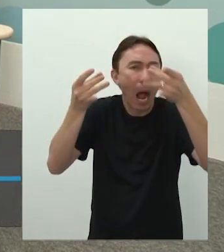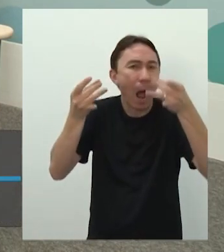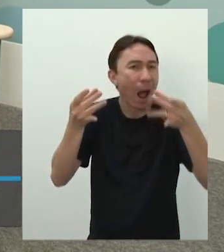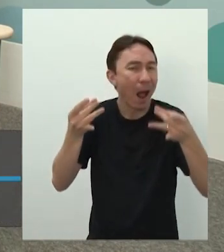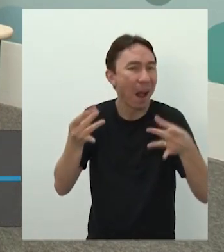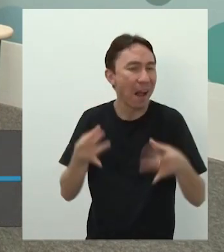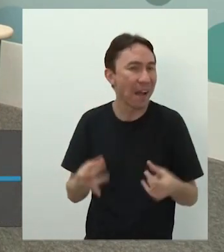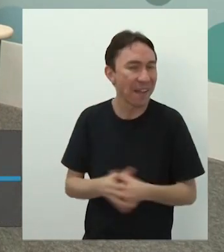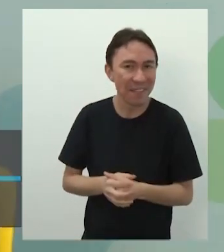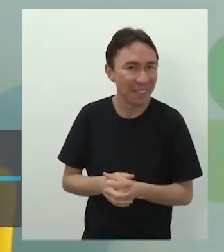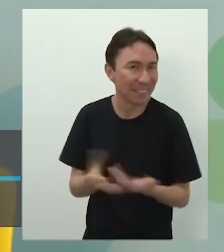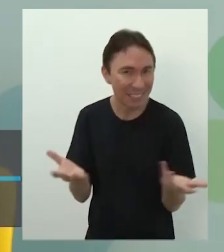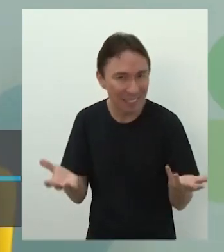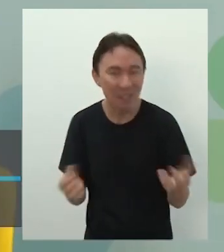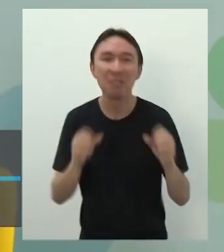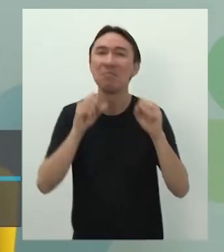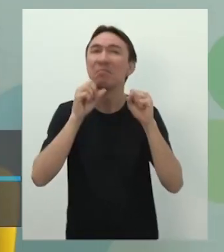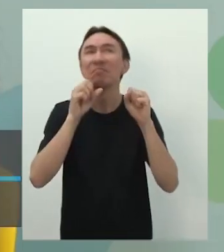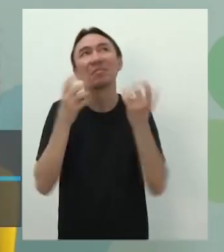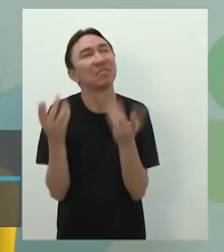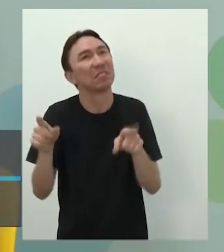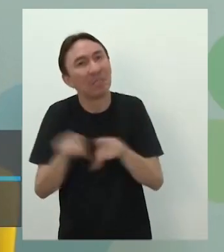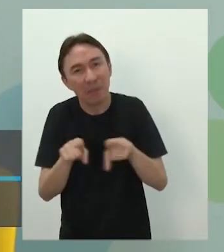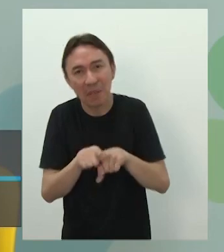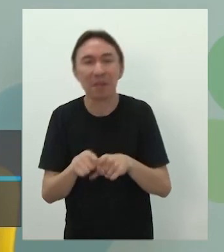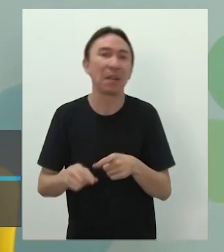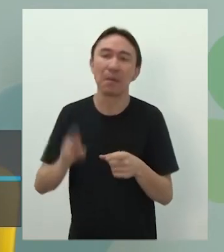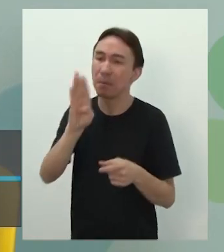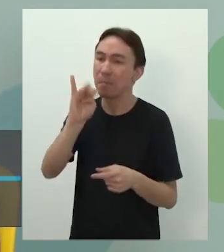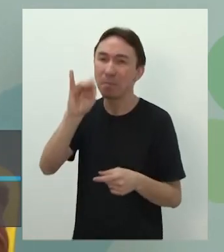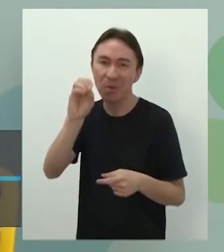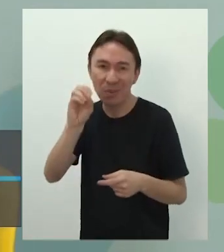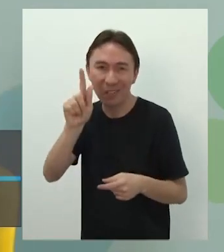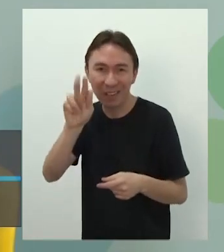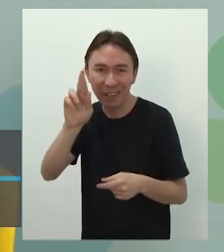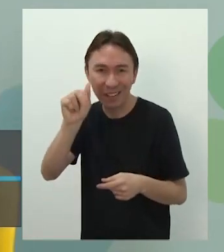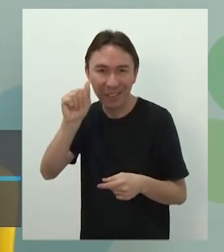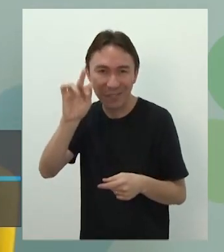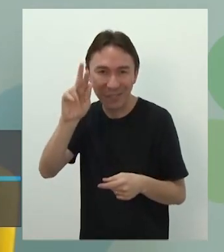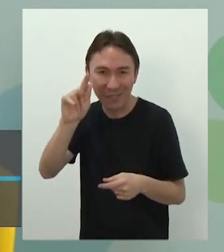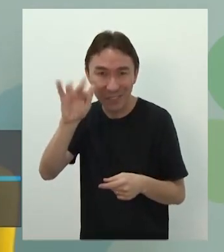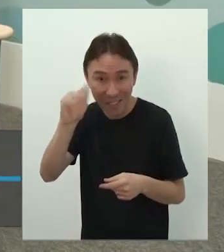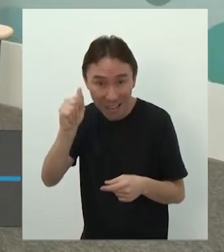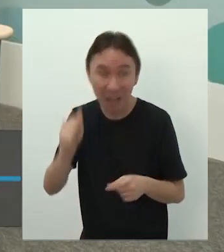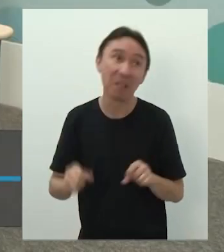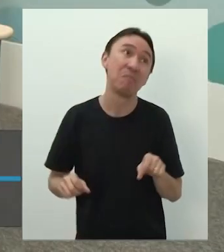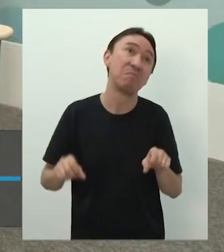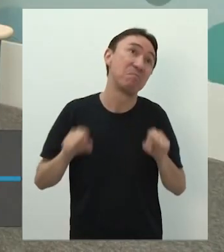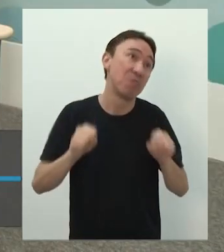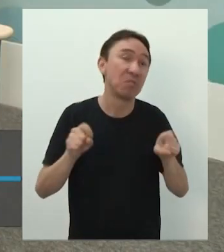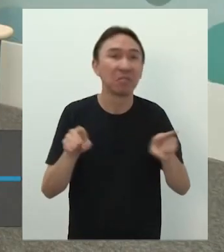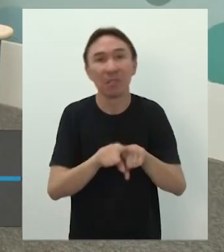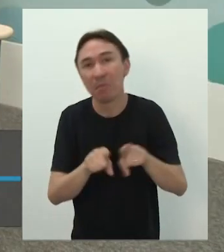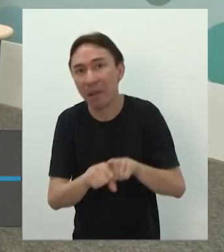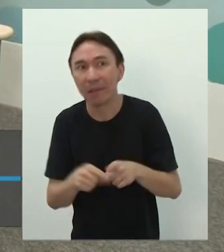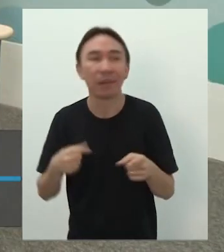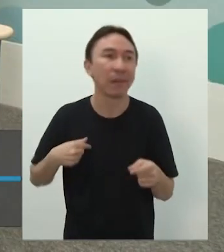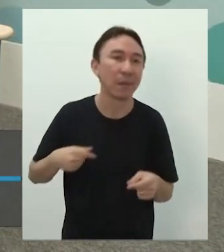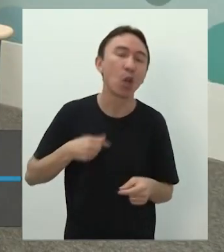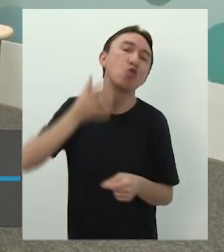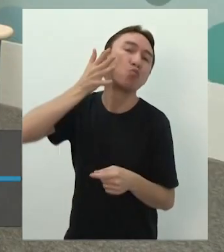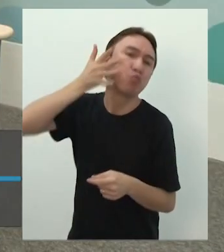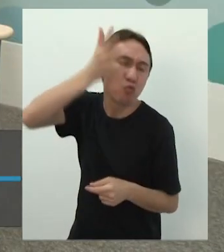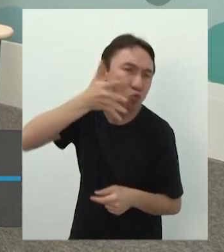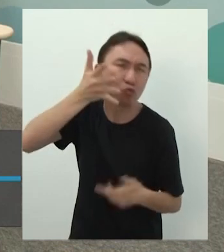biografia, eu posso colocar ali uma coisa narrativa. história da pessoa. colocar, mas ela, em suma, a gente pode... descrever a pessoa. Tem que descrever ali